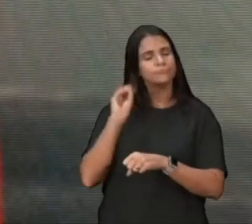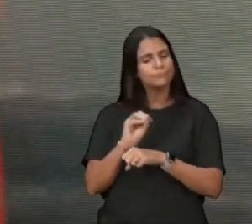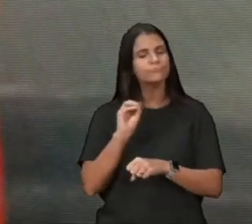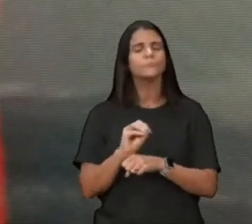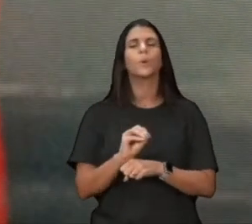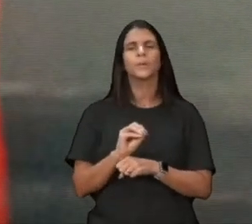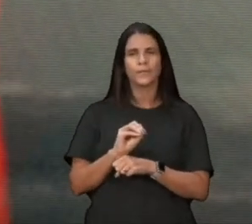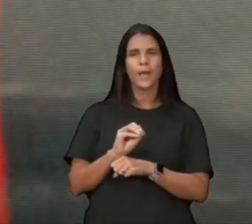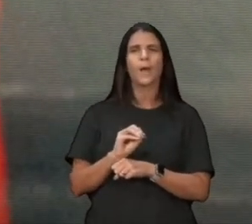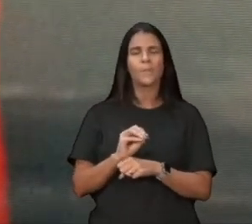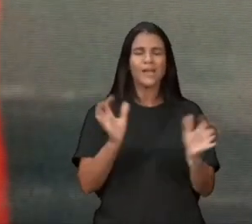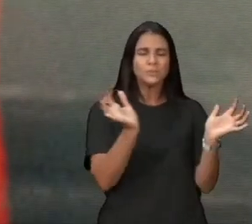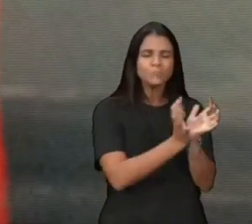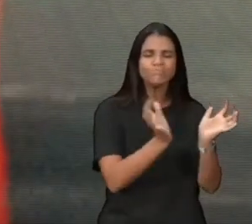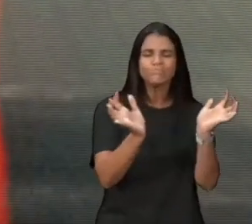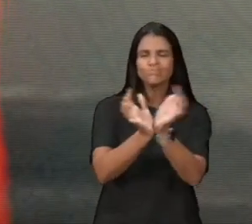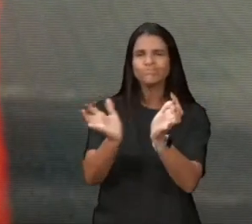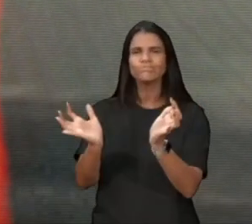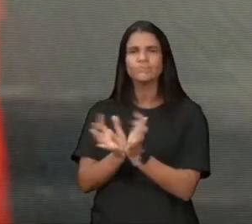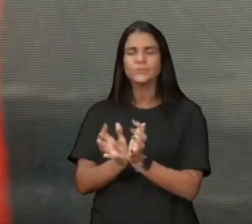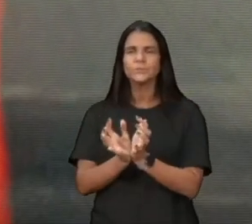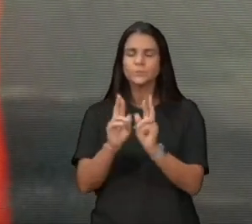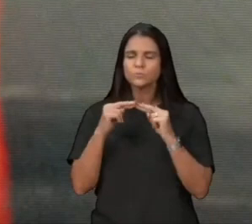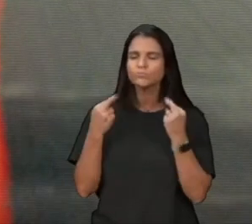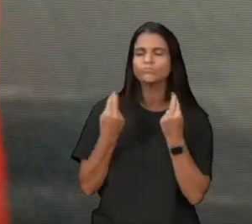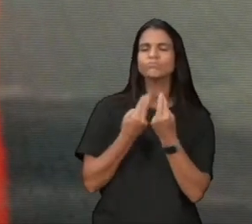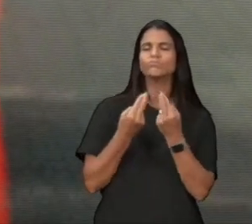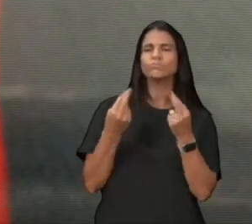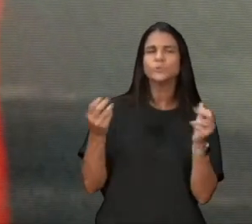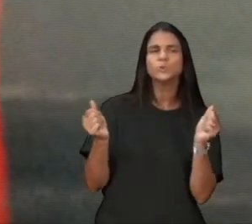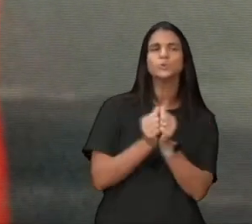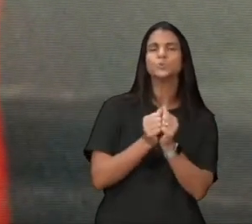a ser time, time, time, e porque a gente é time, a gente vence,